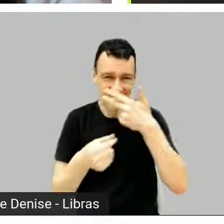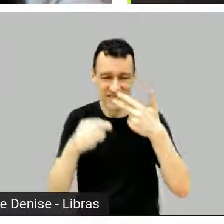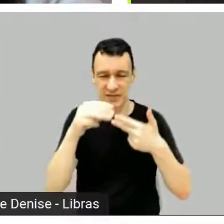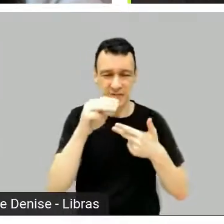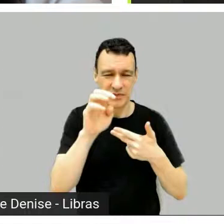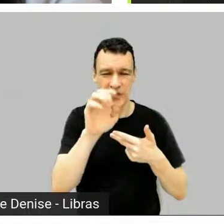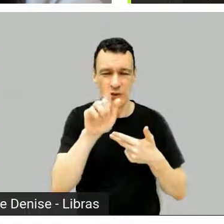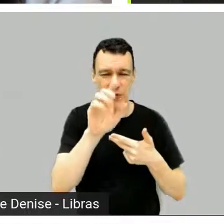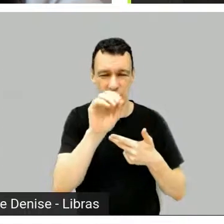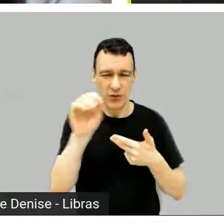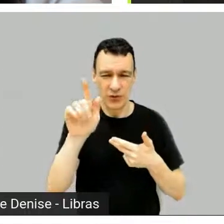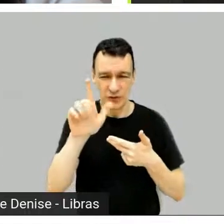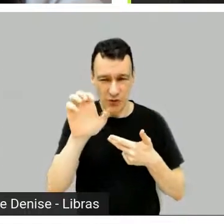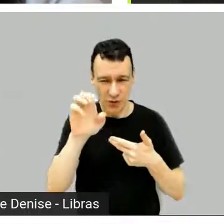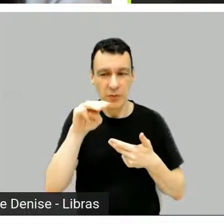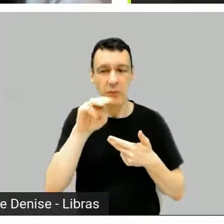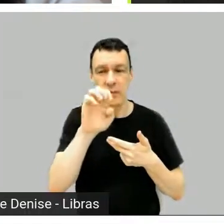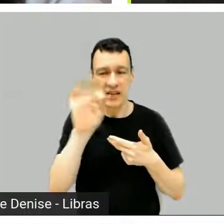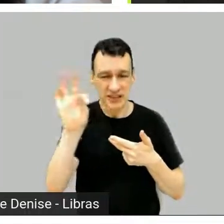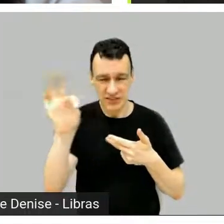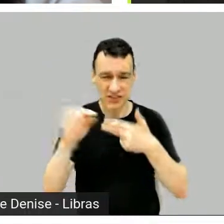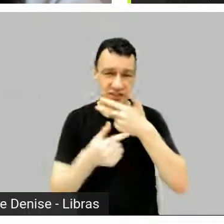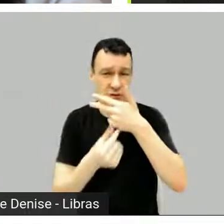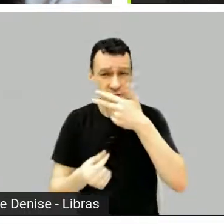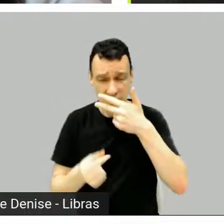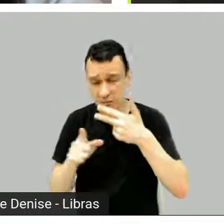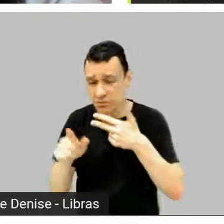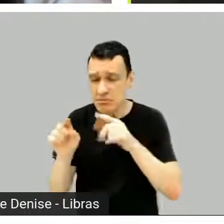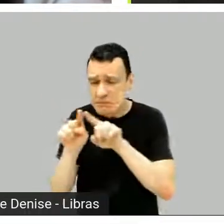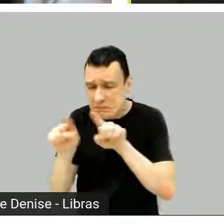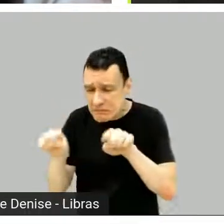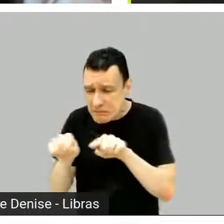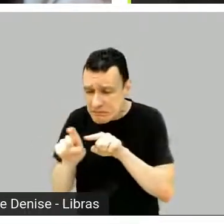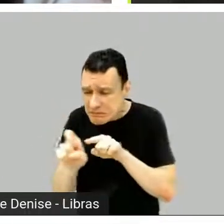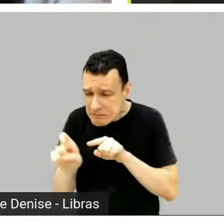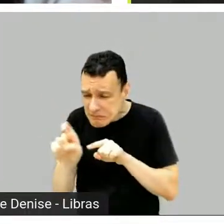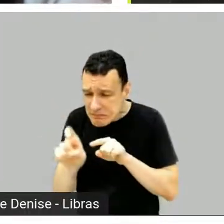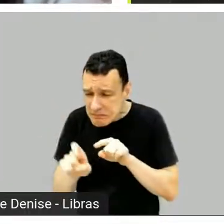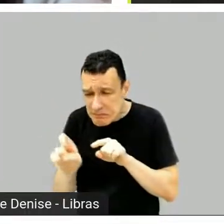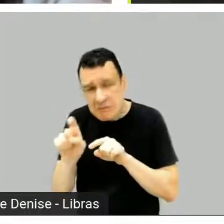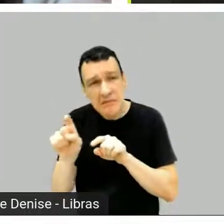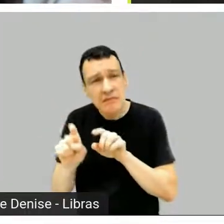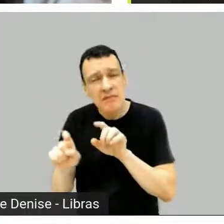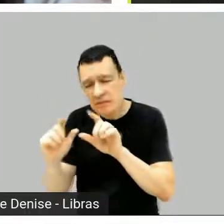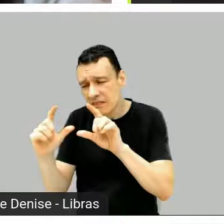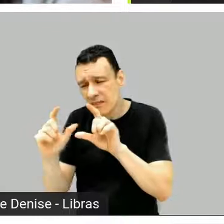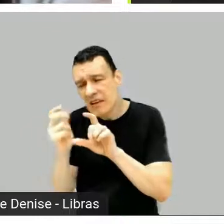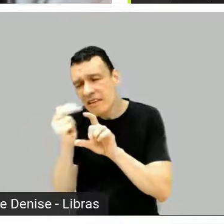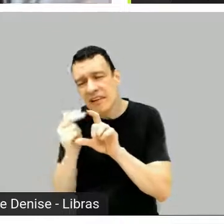no Trello, sabe? É muito tosco, não dá, não dá para fazer.